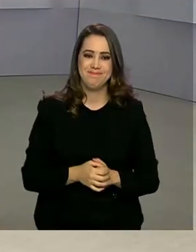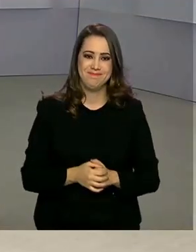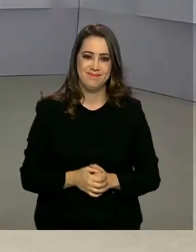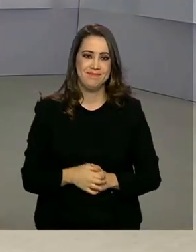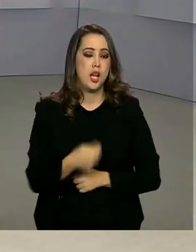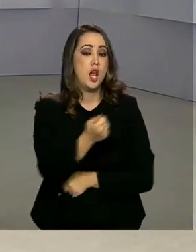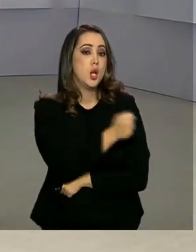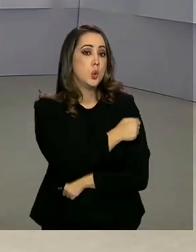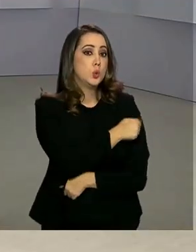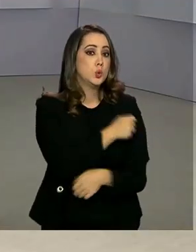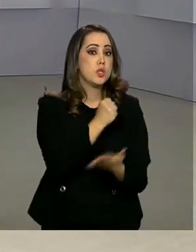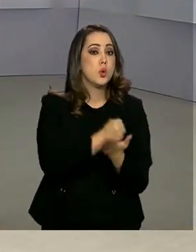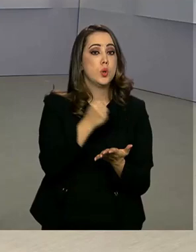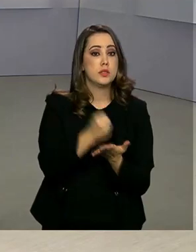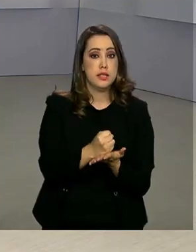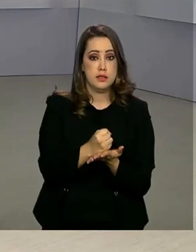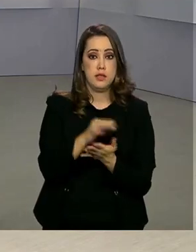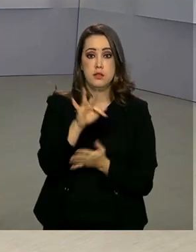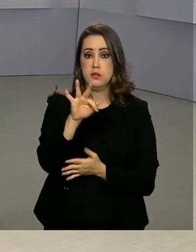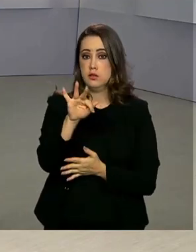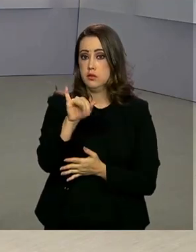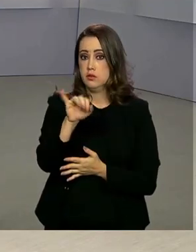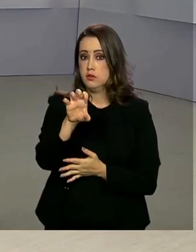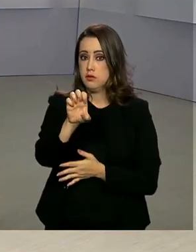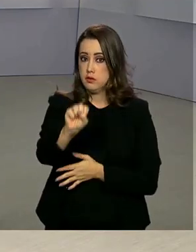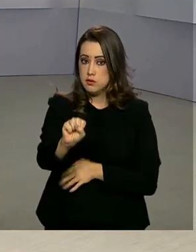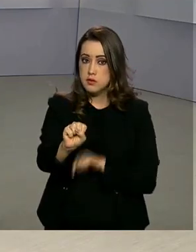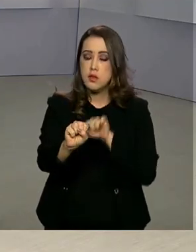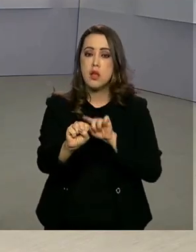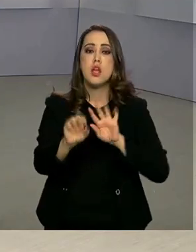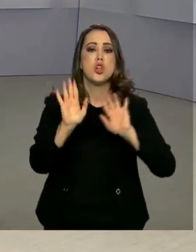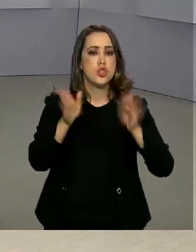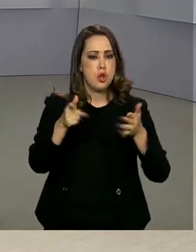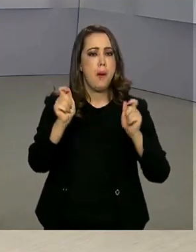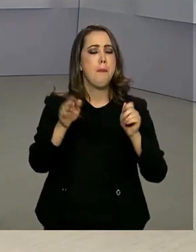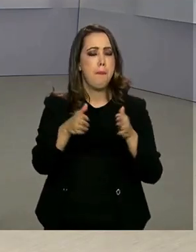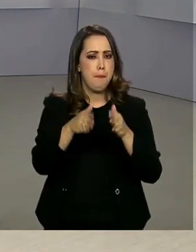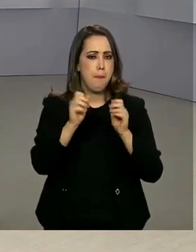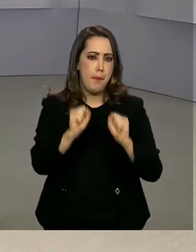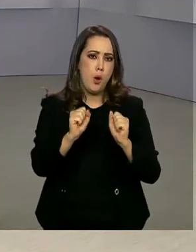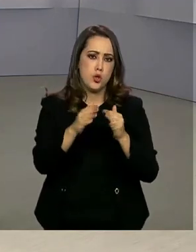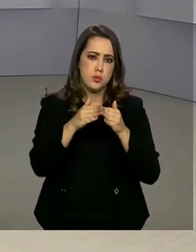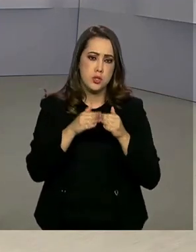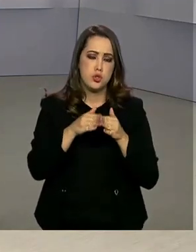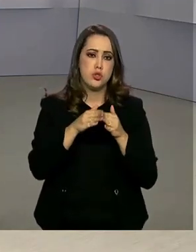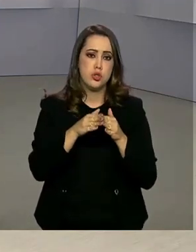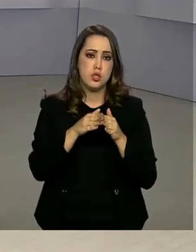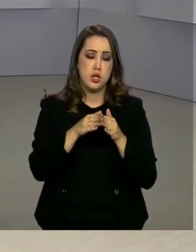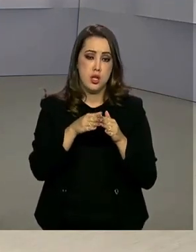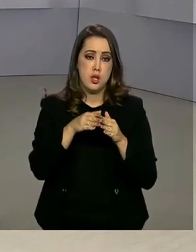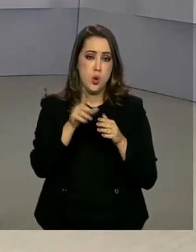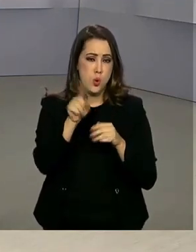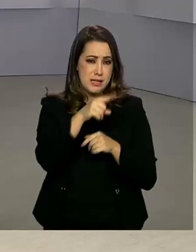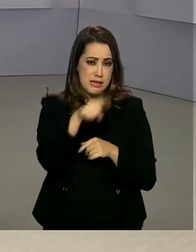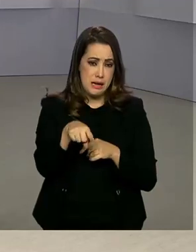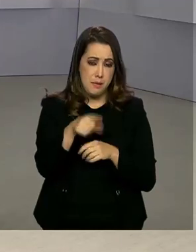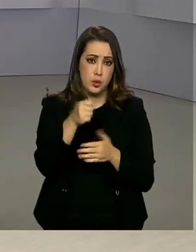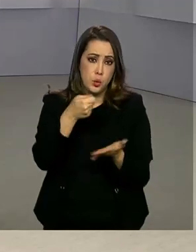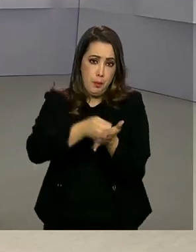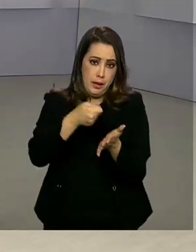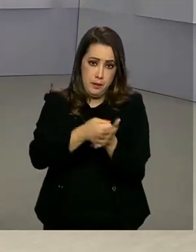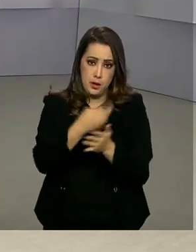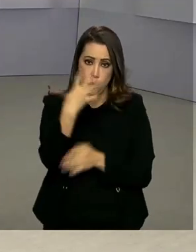Estudantes que contrataram financiamento estudantil, o FIES, já podem pedir a suspensão do pagamento de até quatro